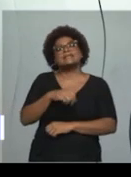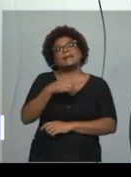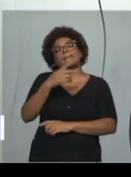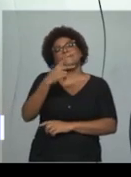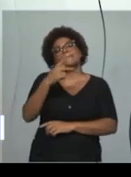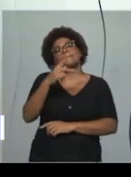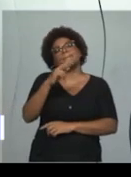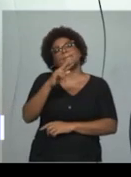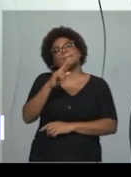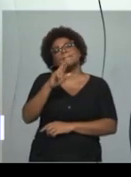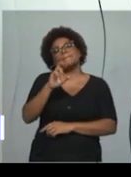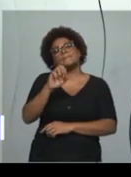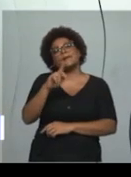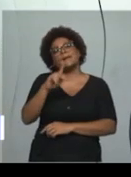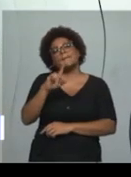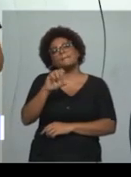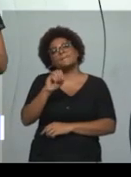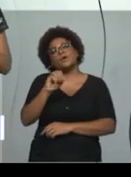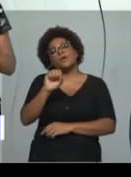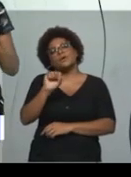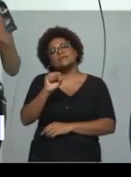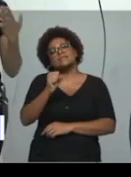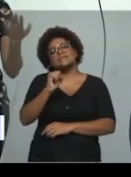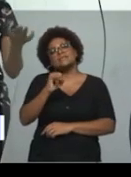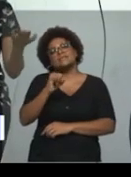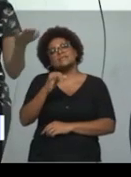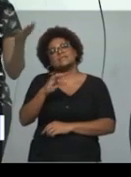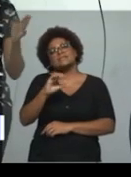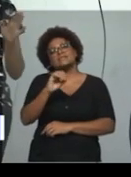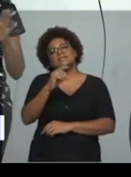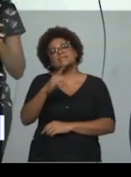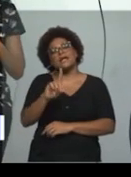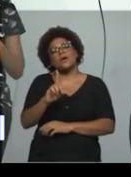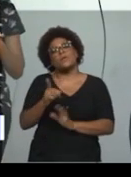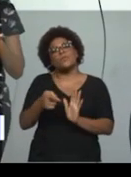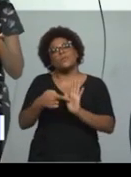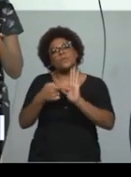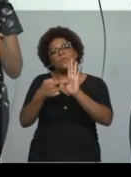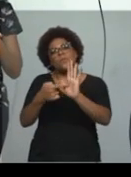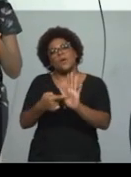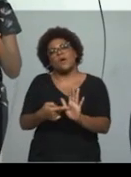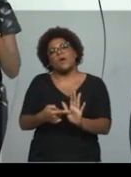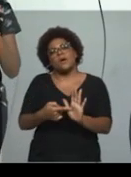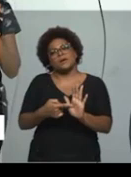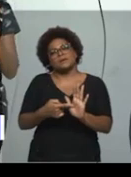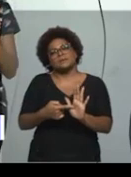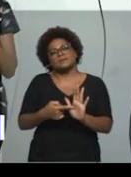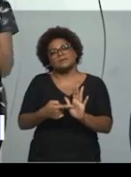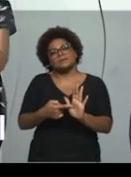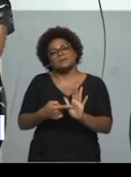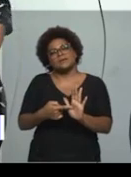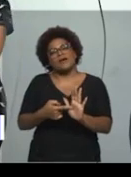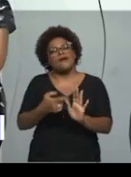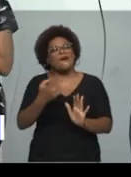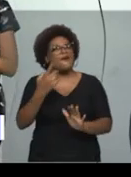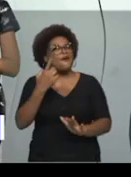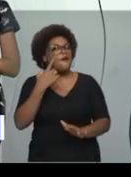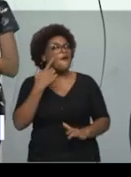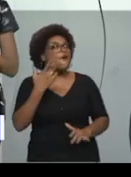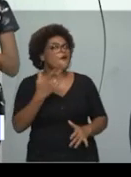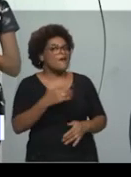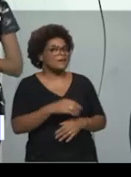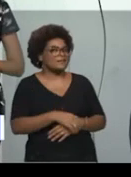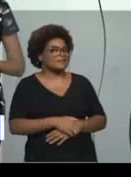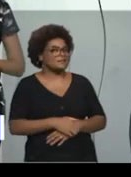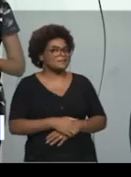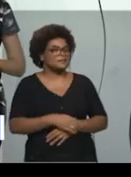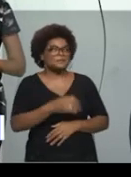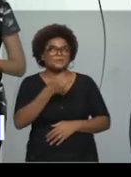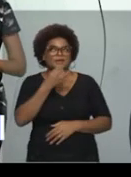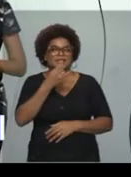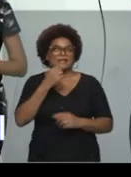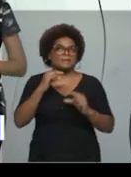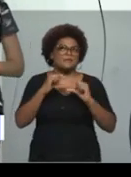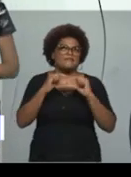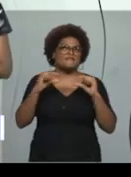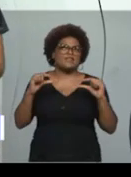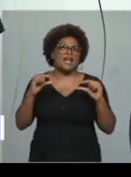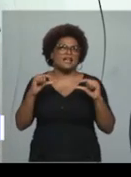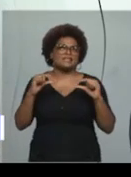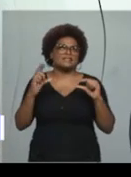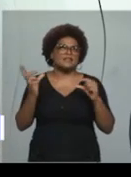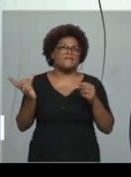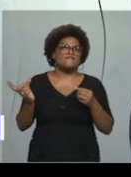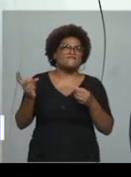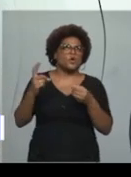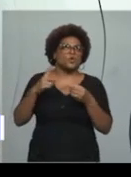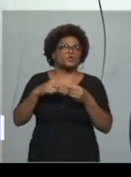situações, quando a gente fala assim, voltou às, né, às dez horas. Vai aparecer uma crase,